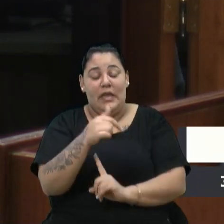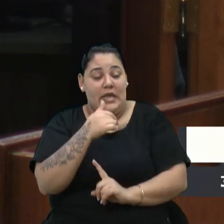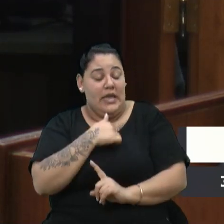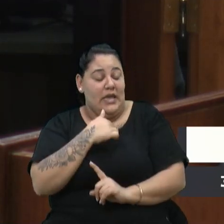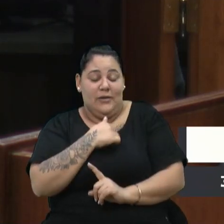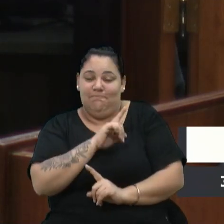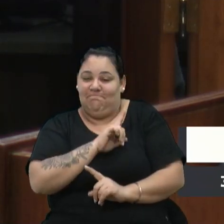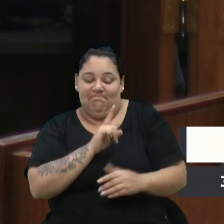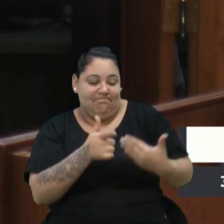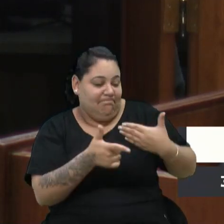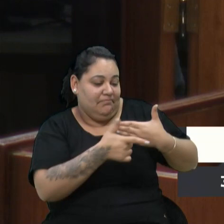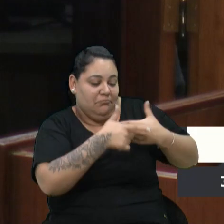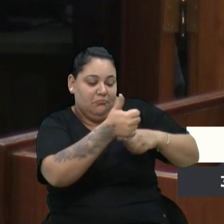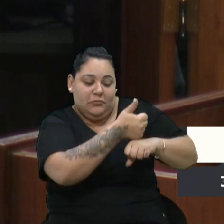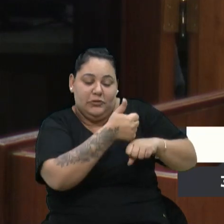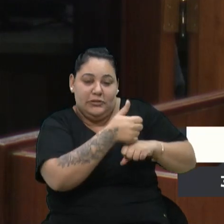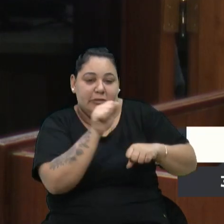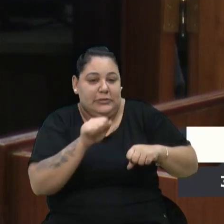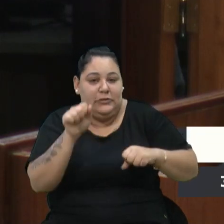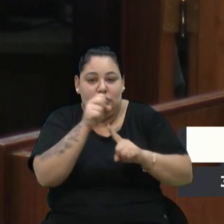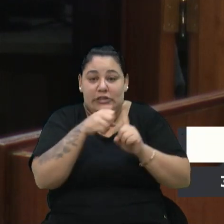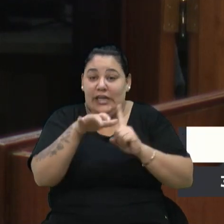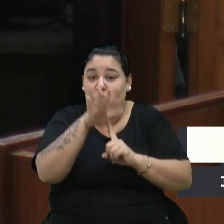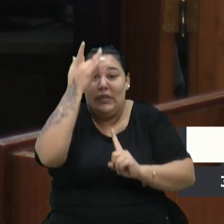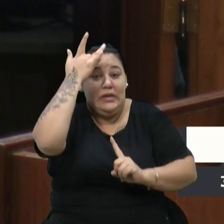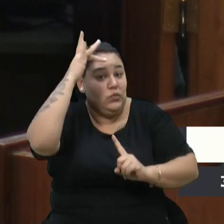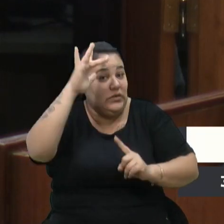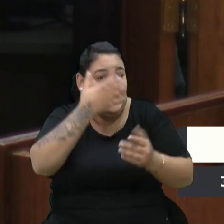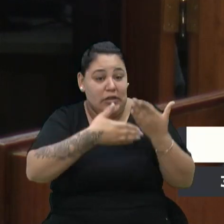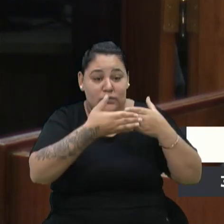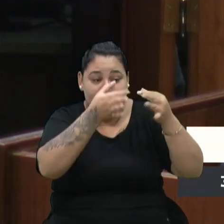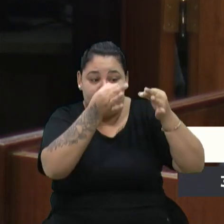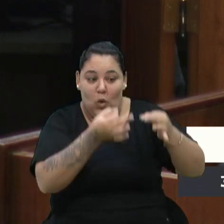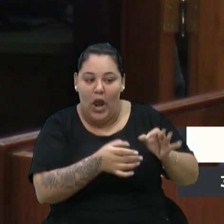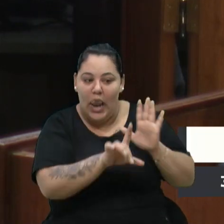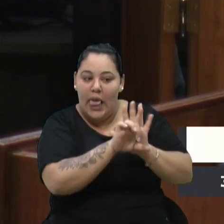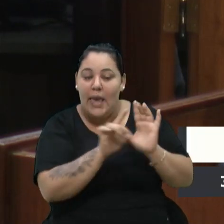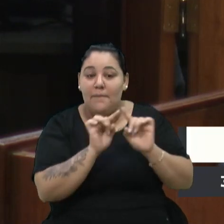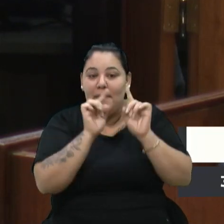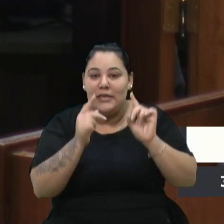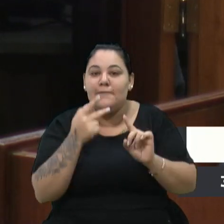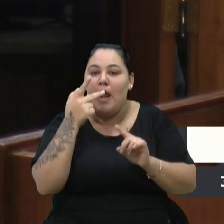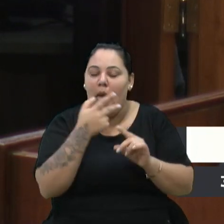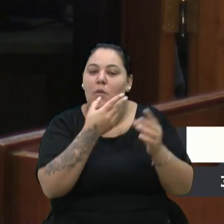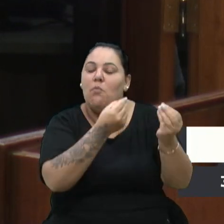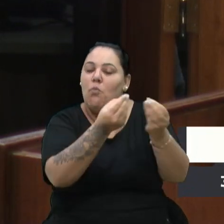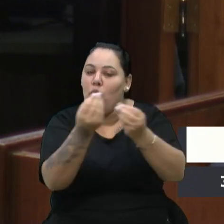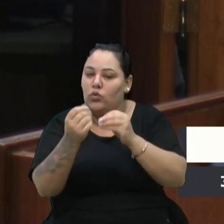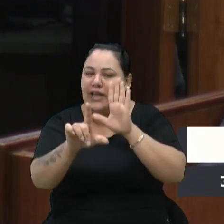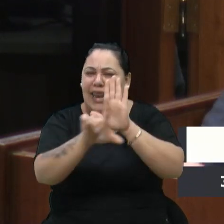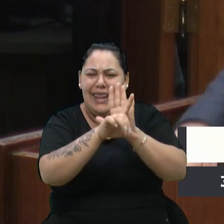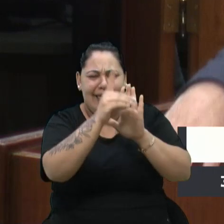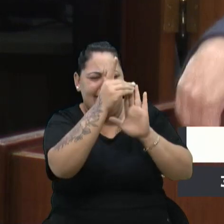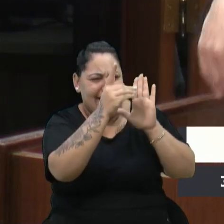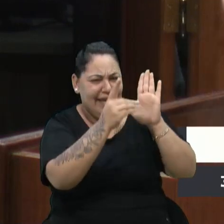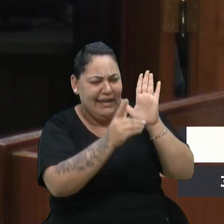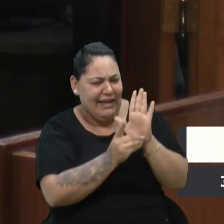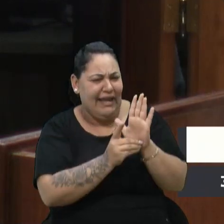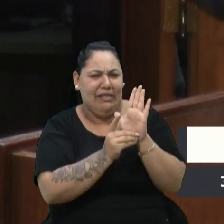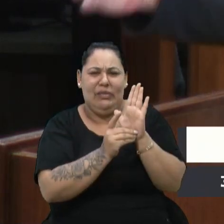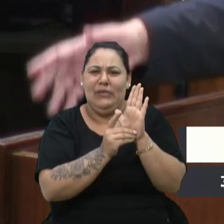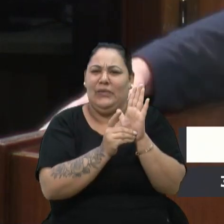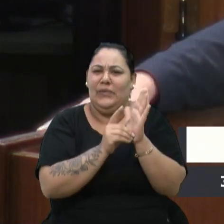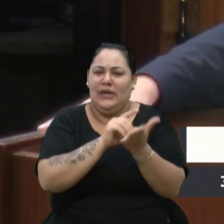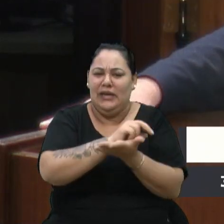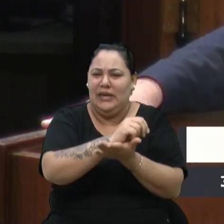assistente social, não sei de todas as leis, mas foram muitas leis que foram trazidas e decretos, enfim, a